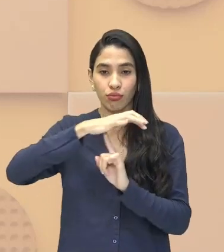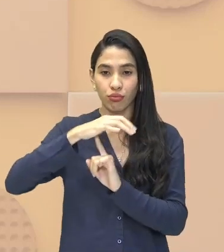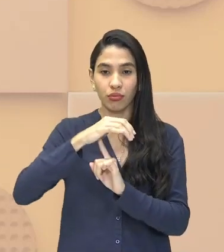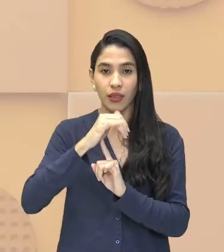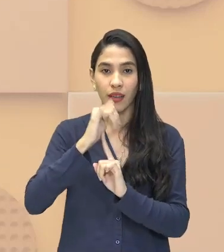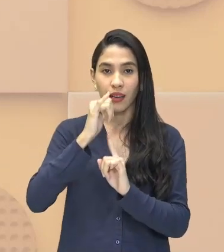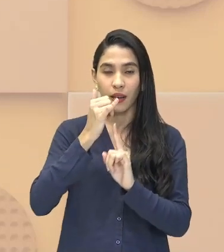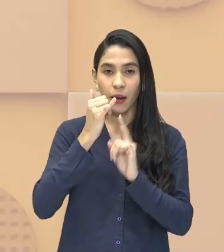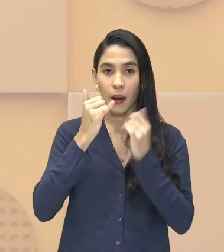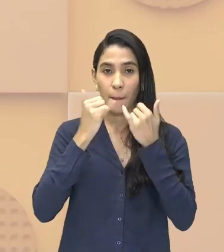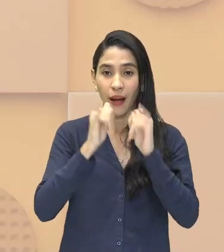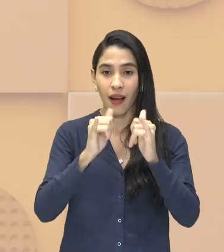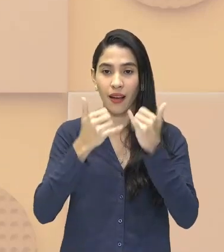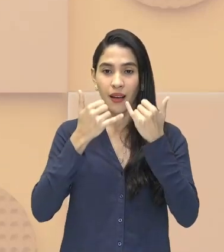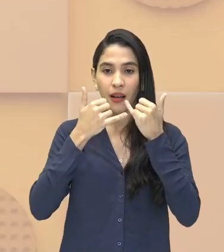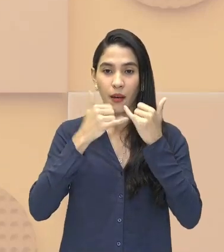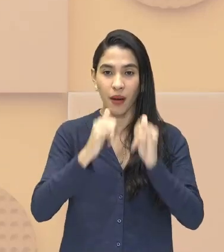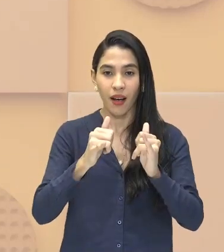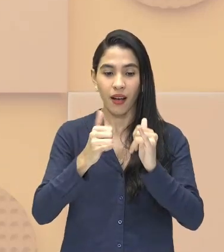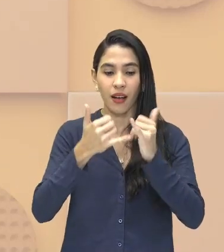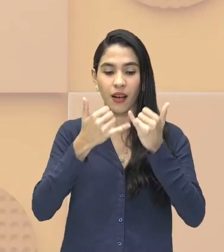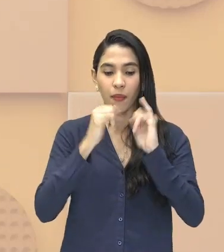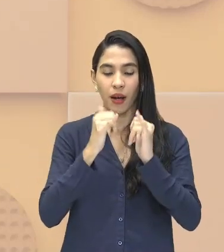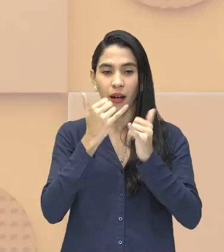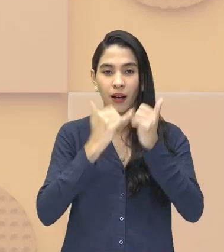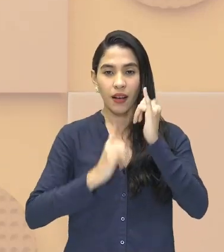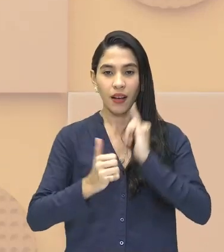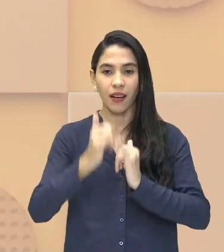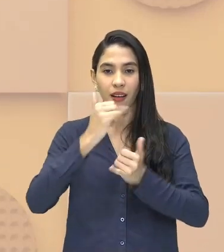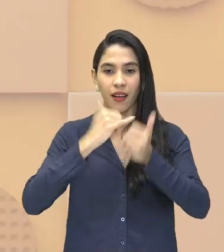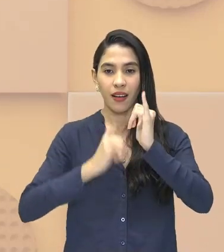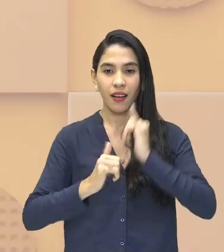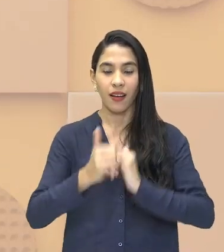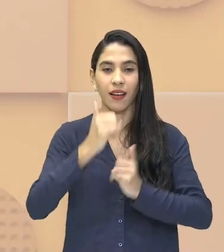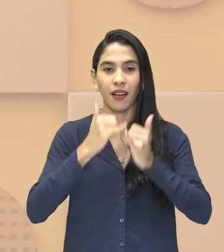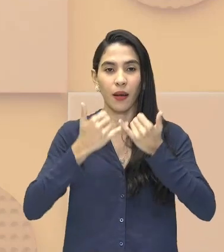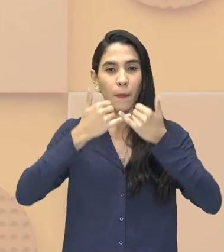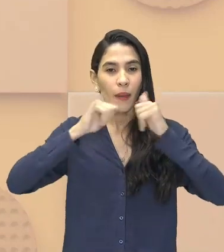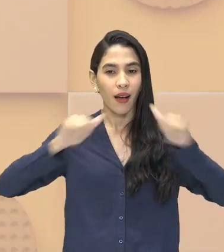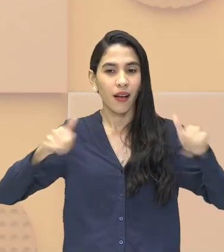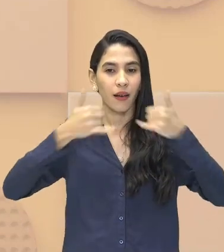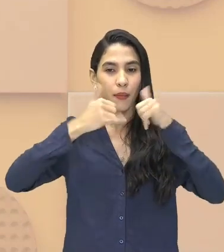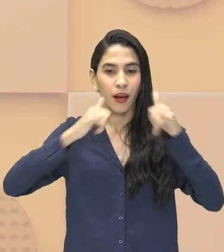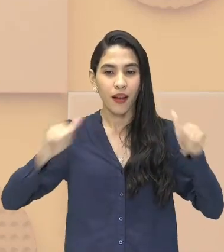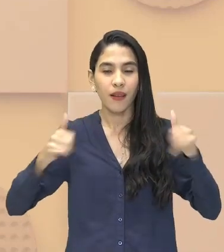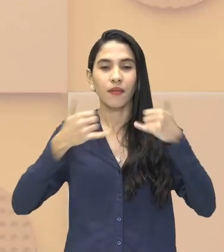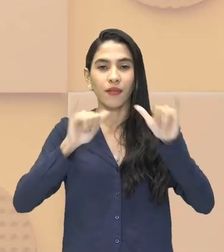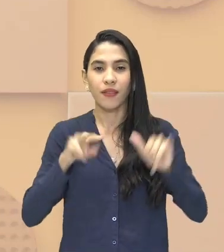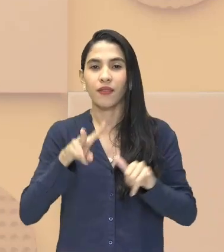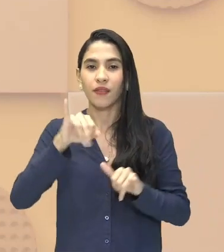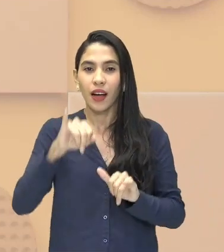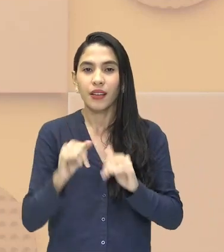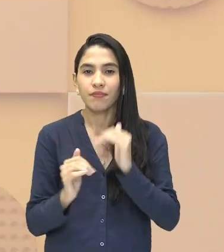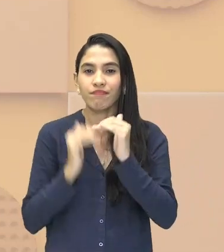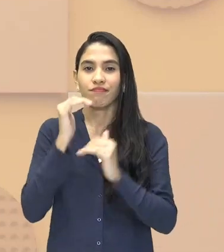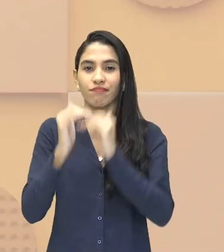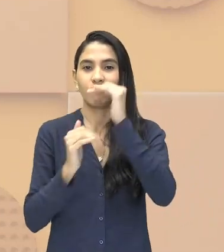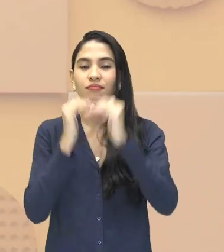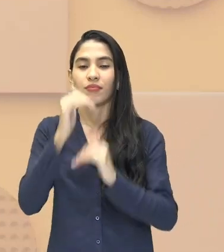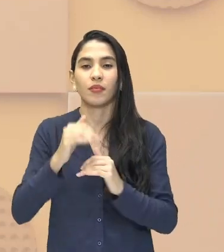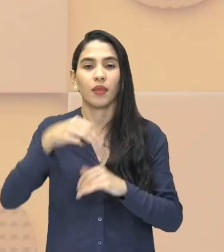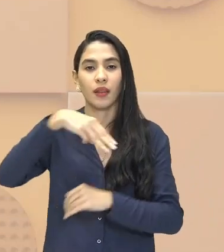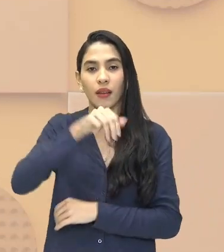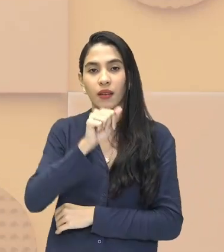momento que essa máquina gera energia, ela vai conseguir ali mover o maquinário, principalmente nesse momento as máquinas que